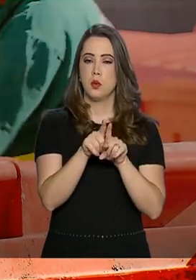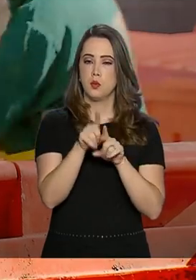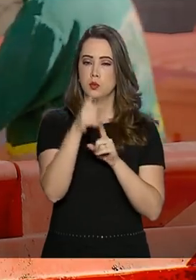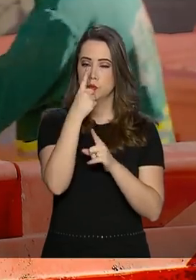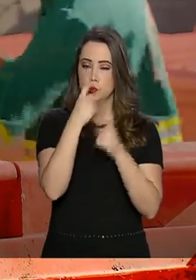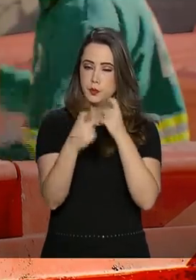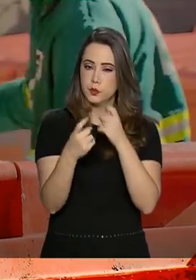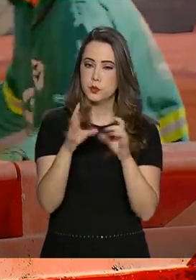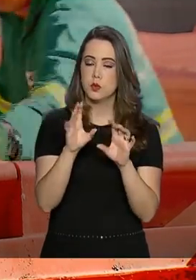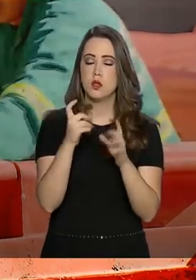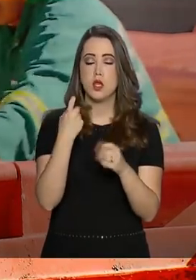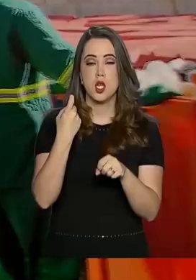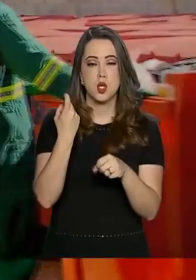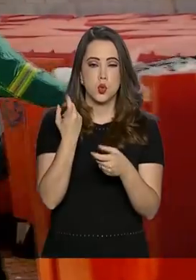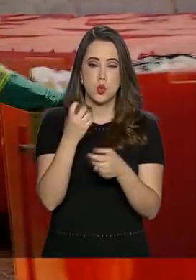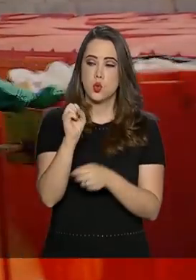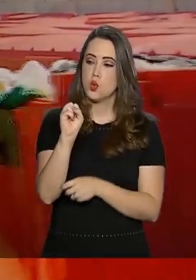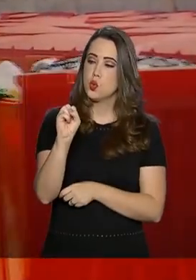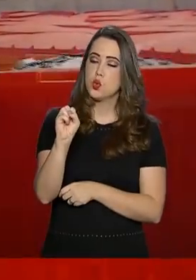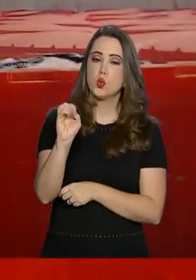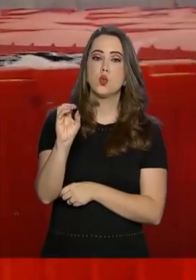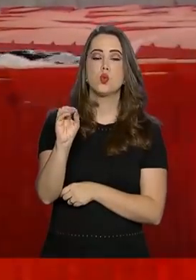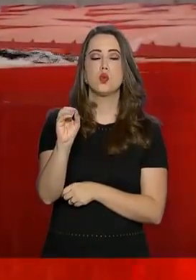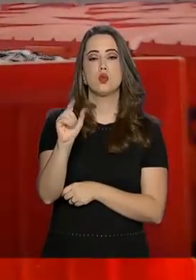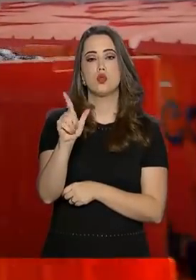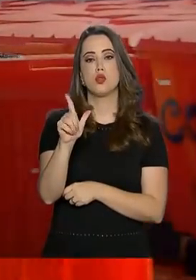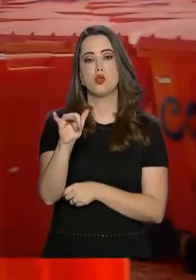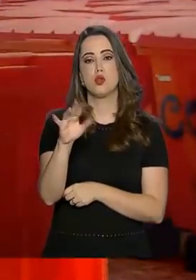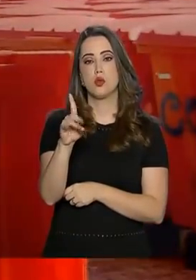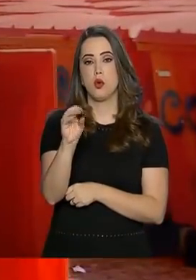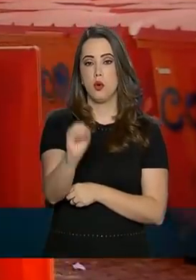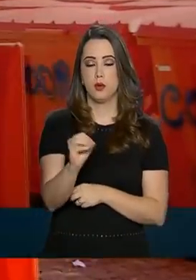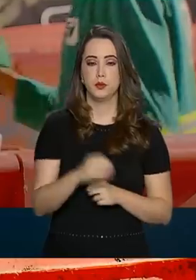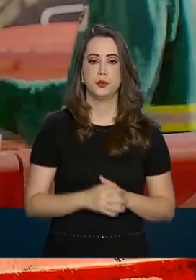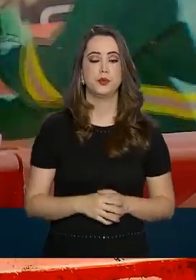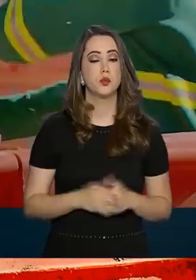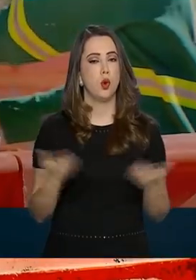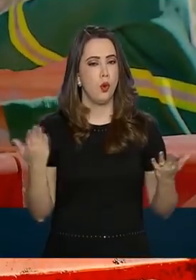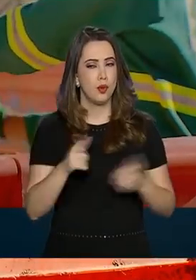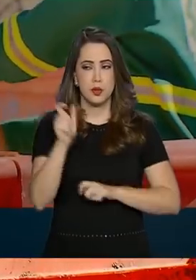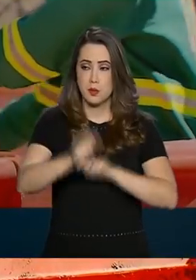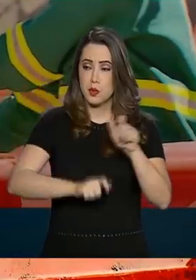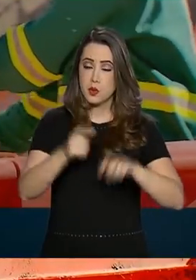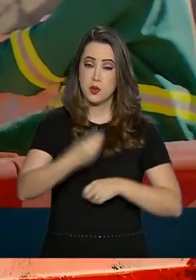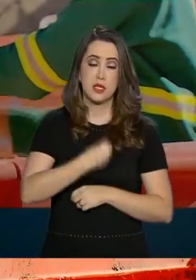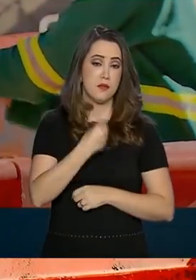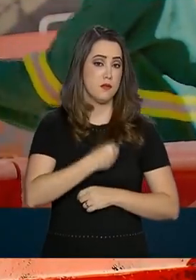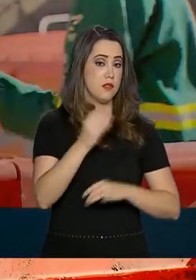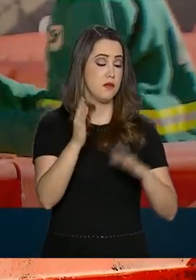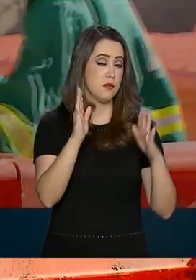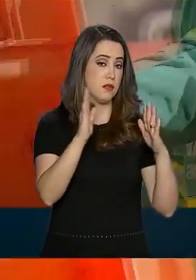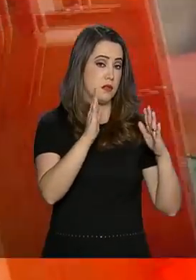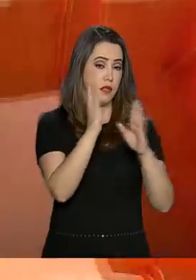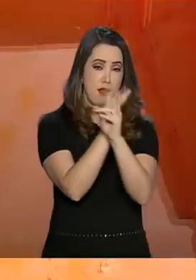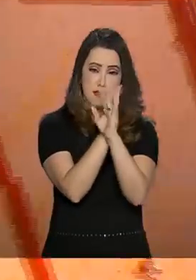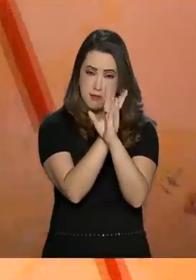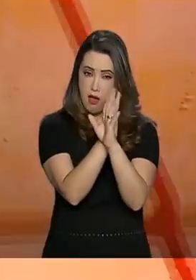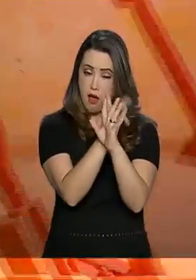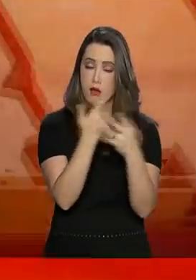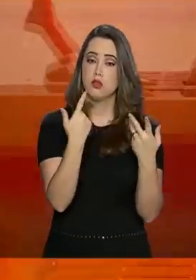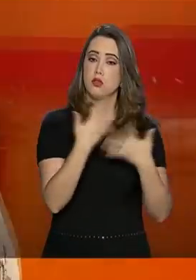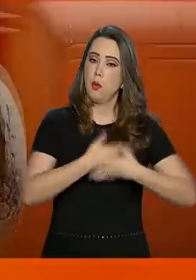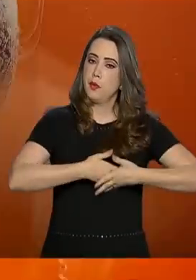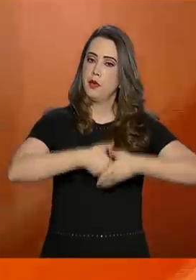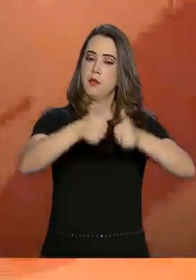Segundo o Ministério do Meio Ambiente, 80% das pessoas vivem hoje em áreas urbanas no Brasil. E para